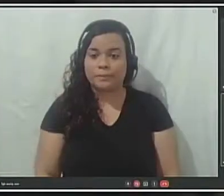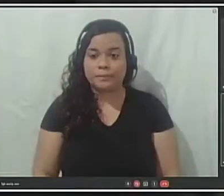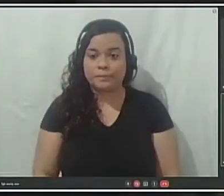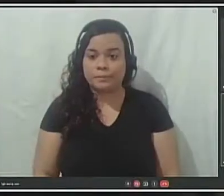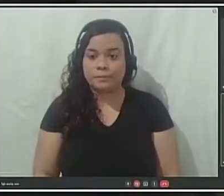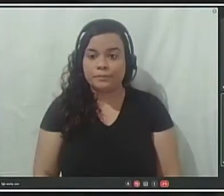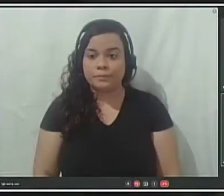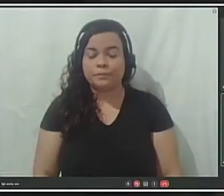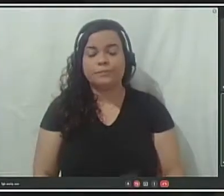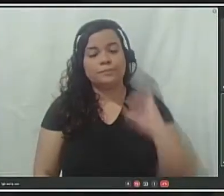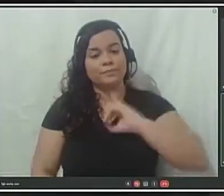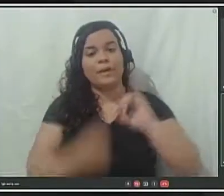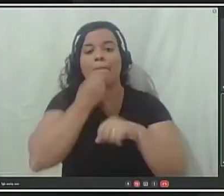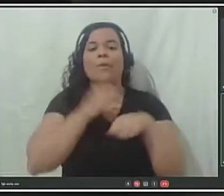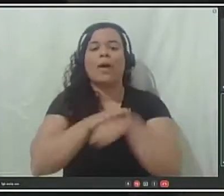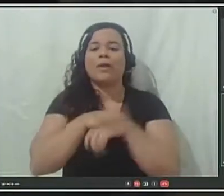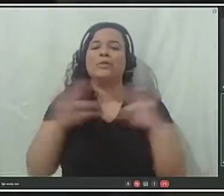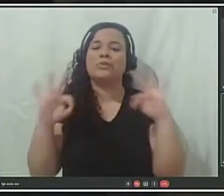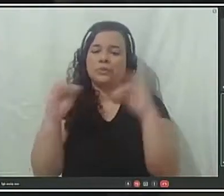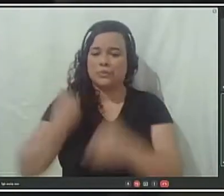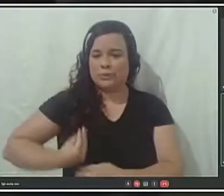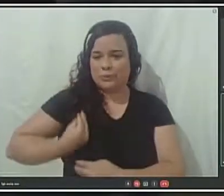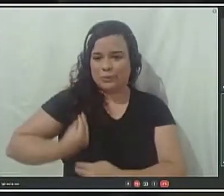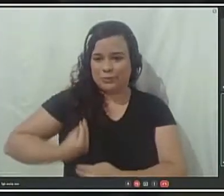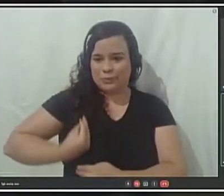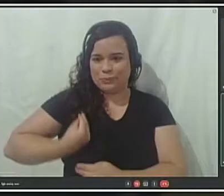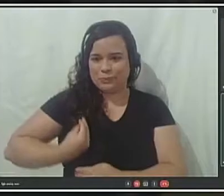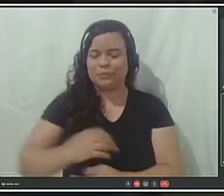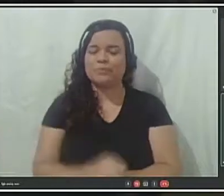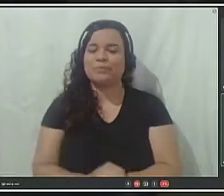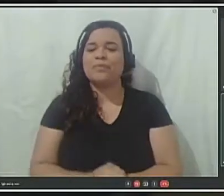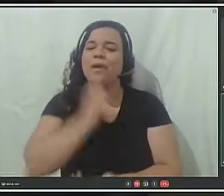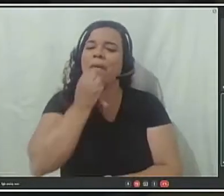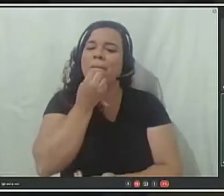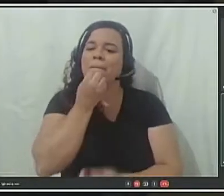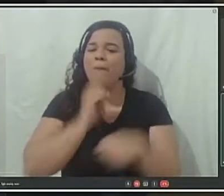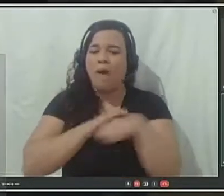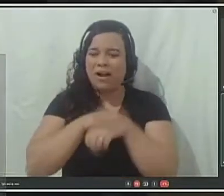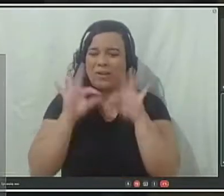Boa noite a todos os presentes, boa noite a todos que nos estão acompanhando pela live.